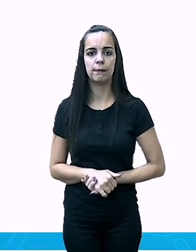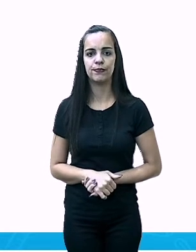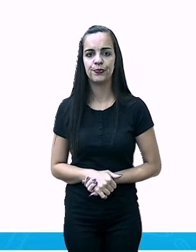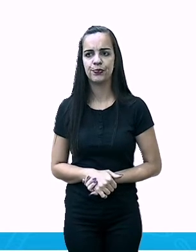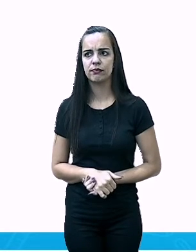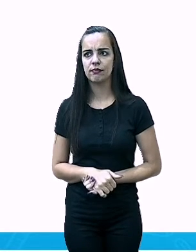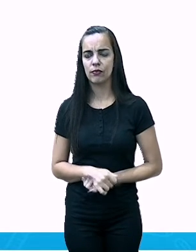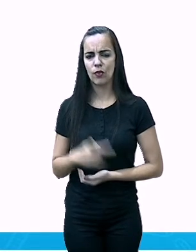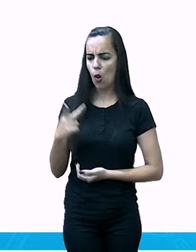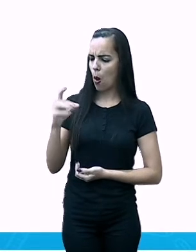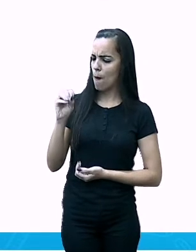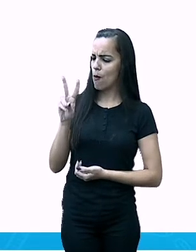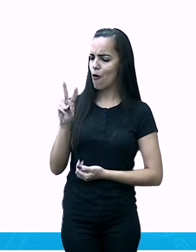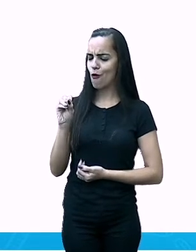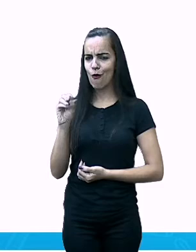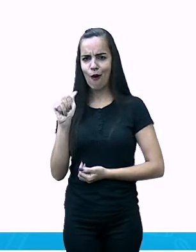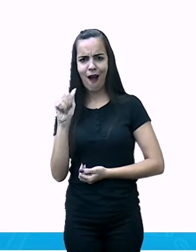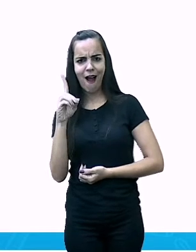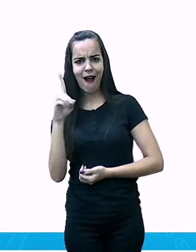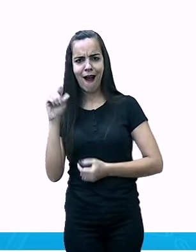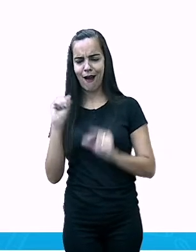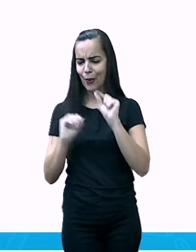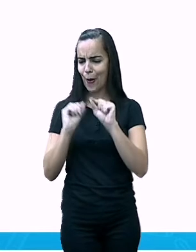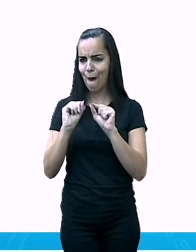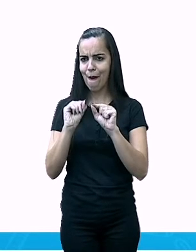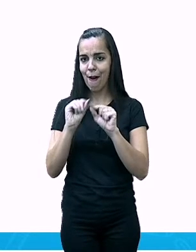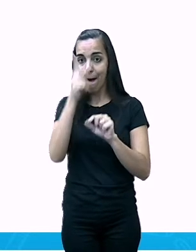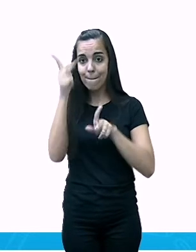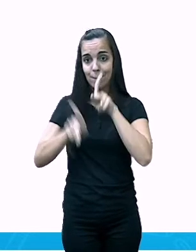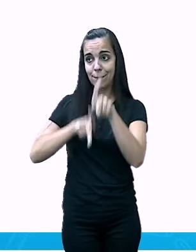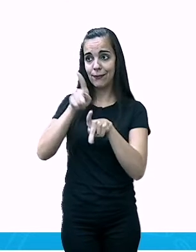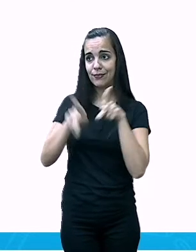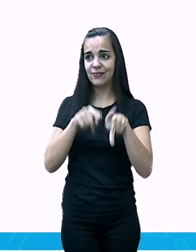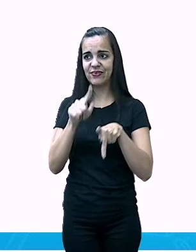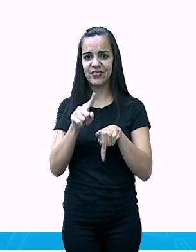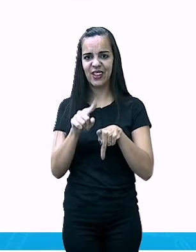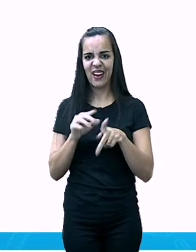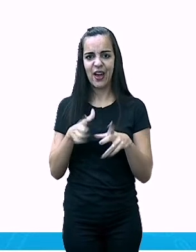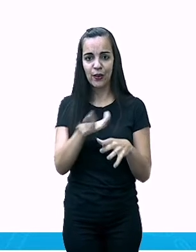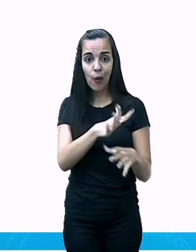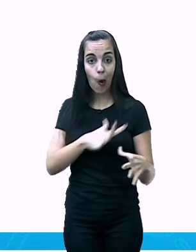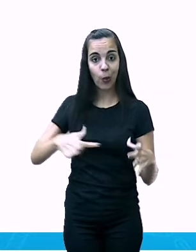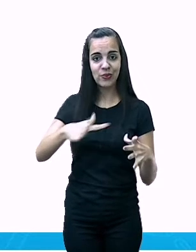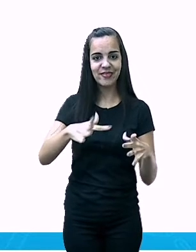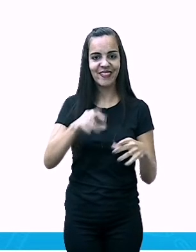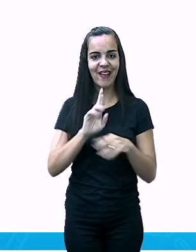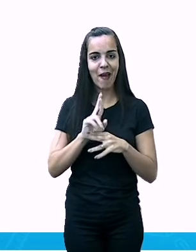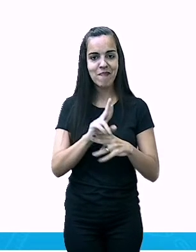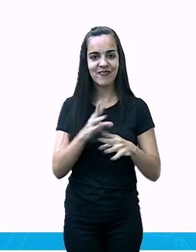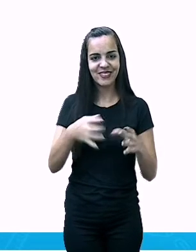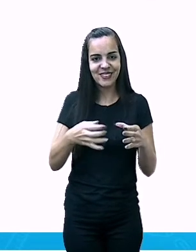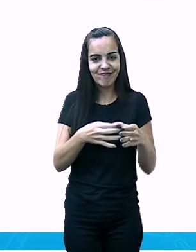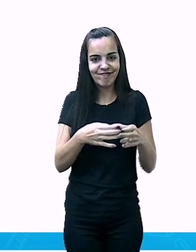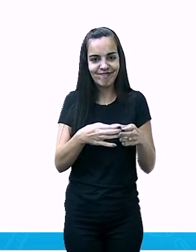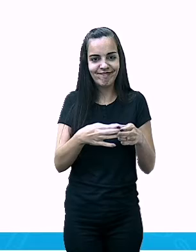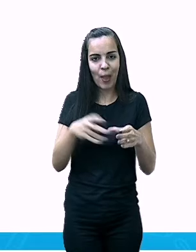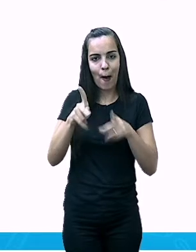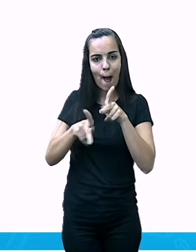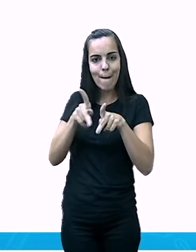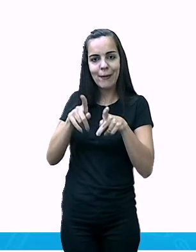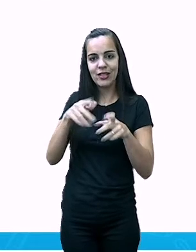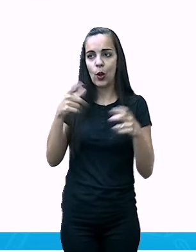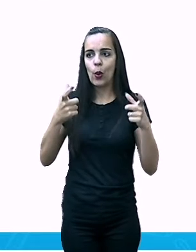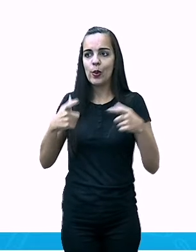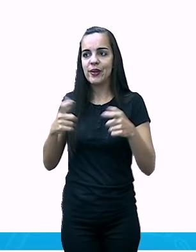País povoado é um país que está com o seu território todo povoado. Por